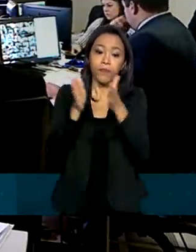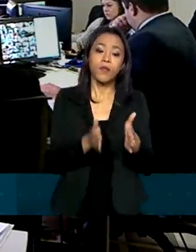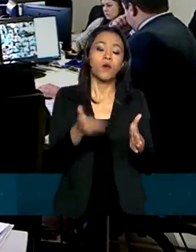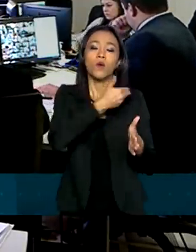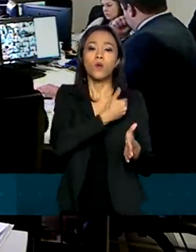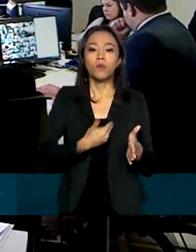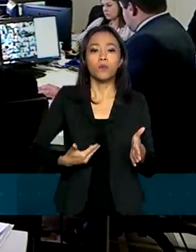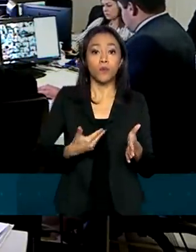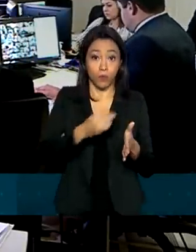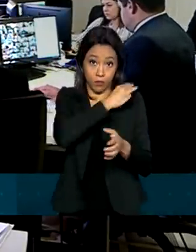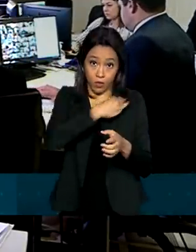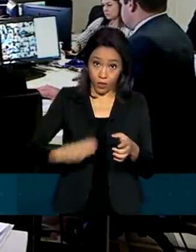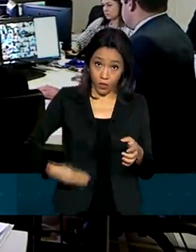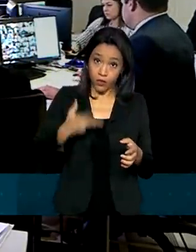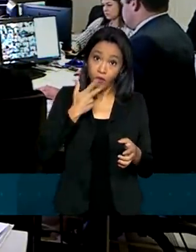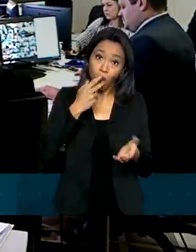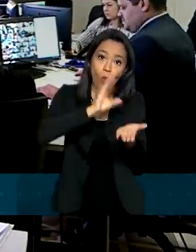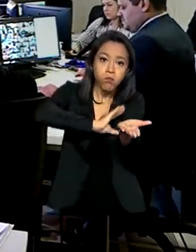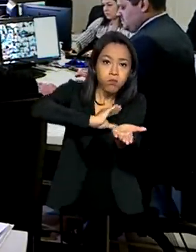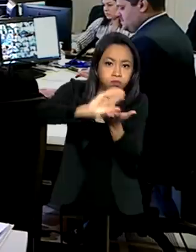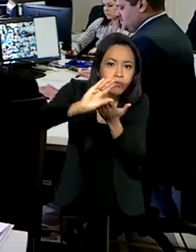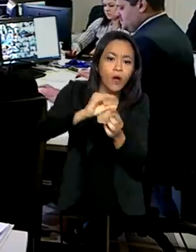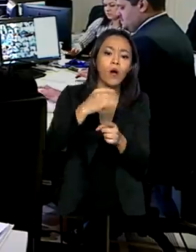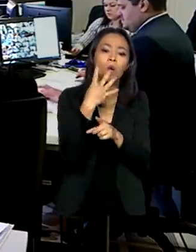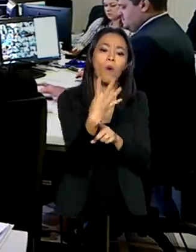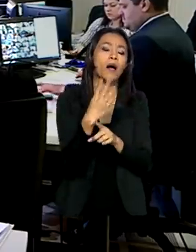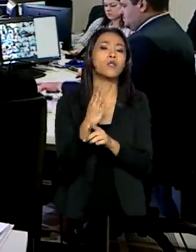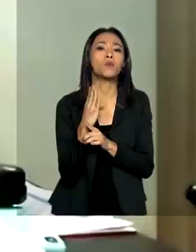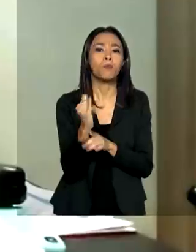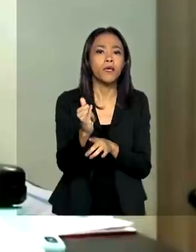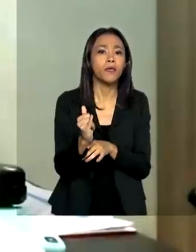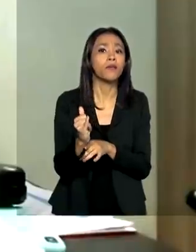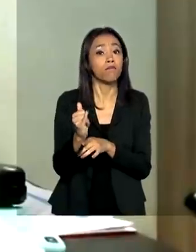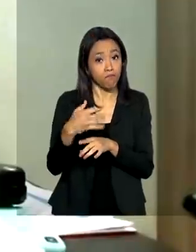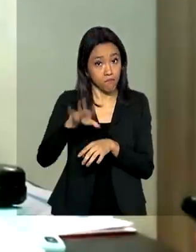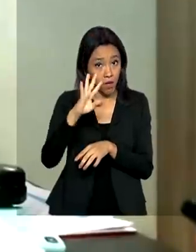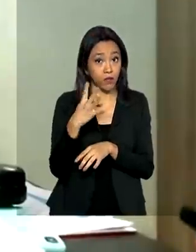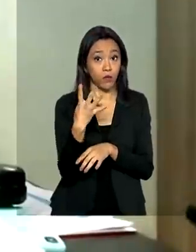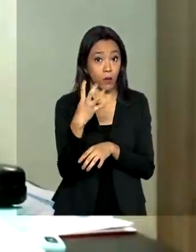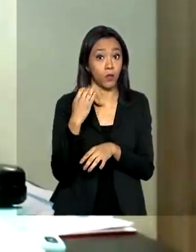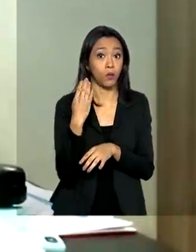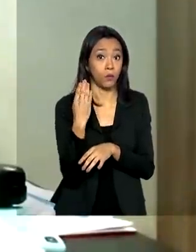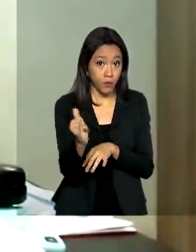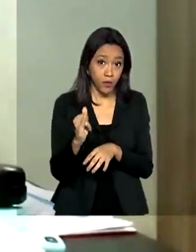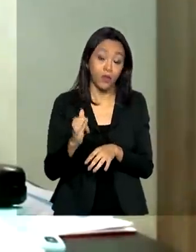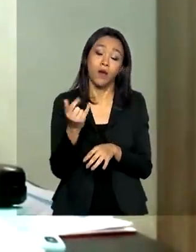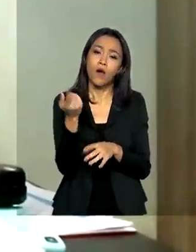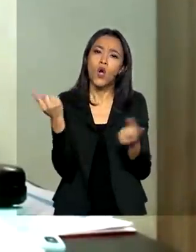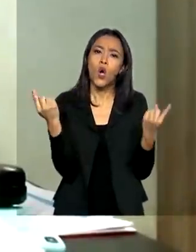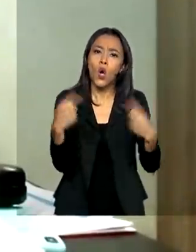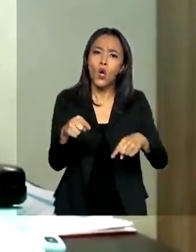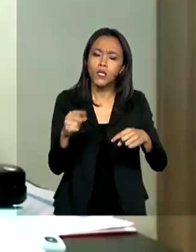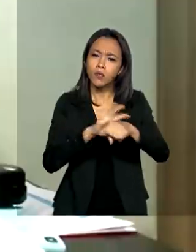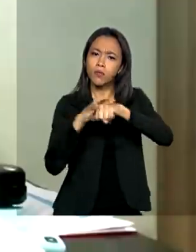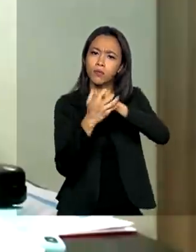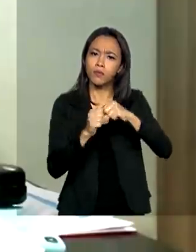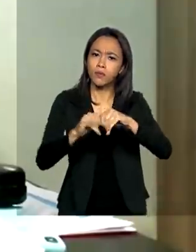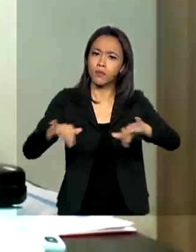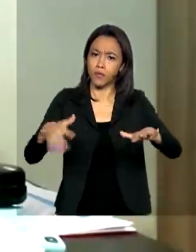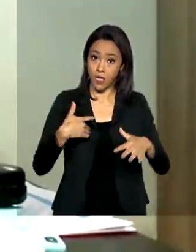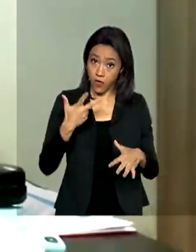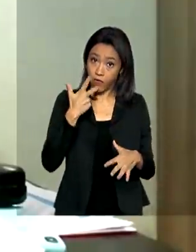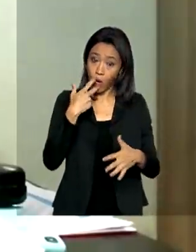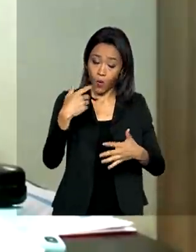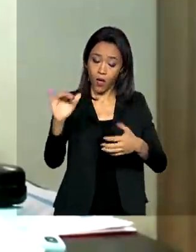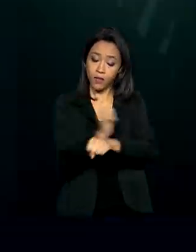governo federal aos estados. Foram R$ 4,5 bilhões para ações de combate à Covid-19 e detalhou as medidas